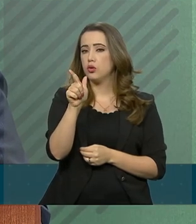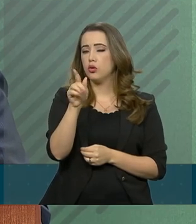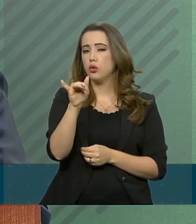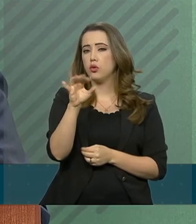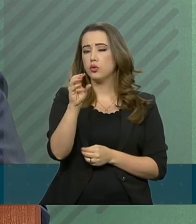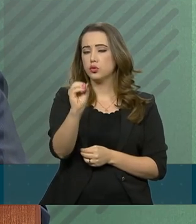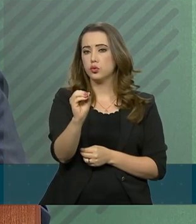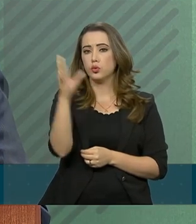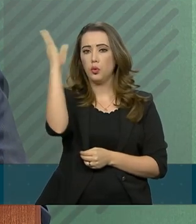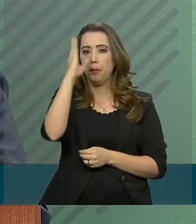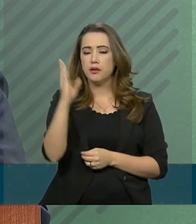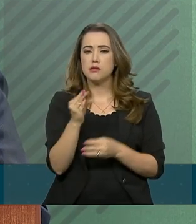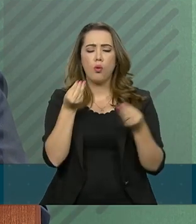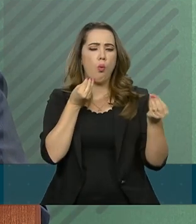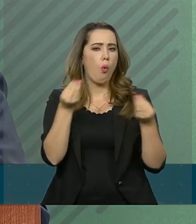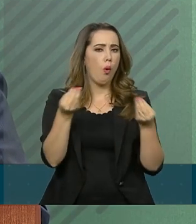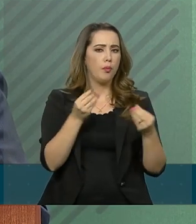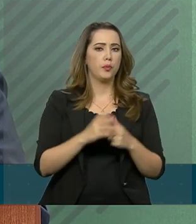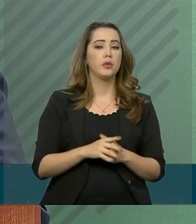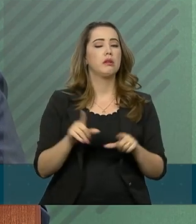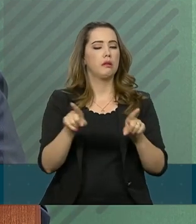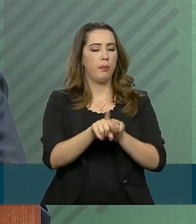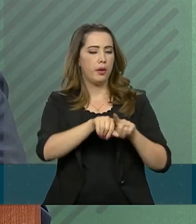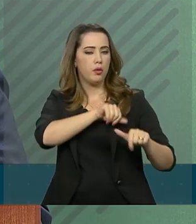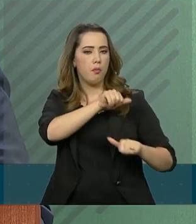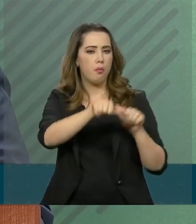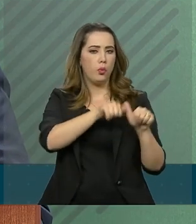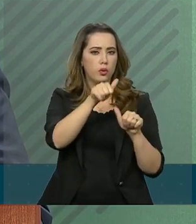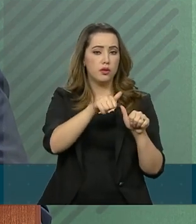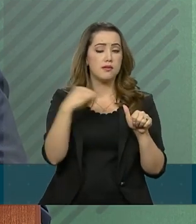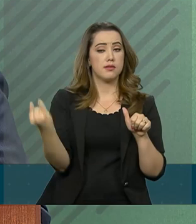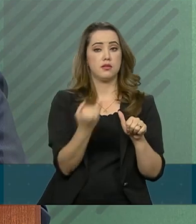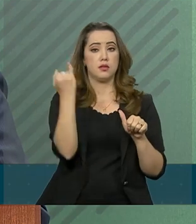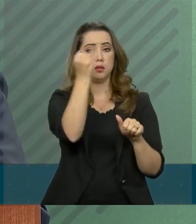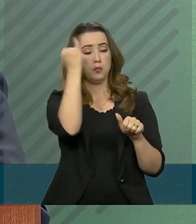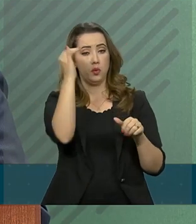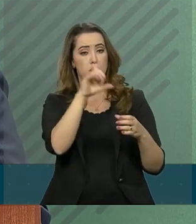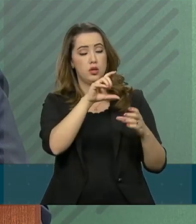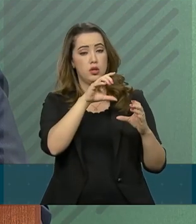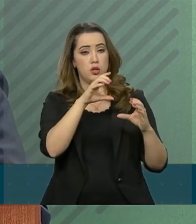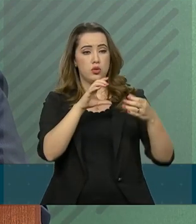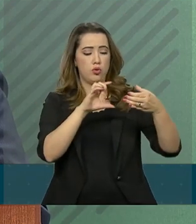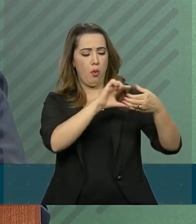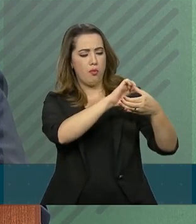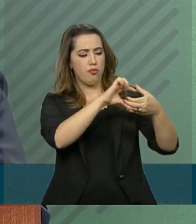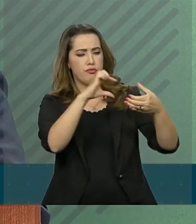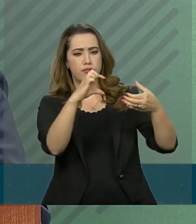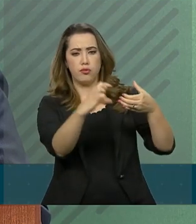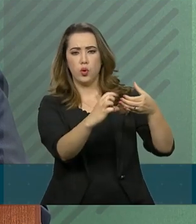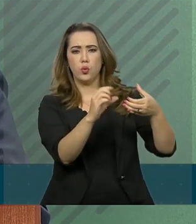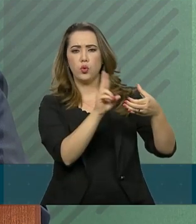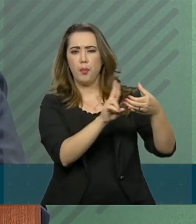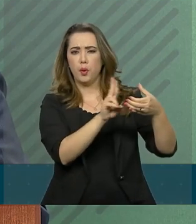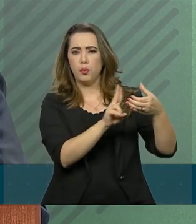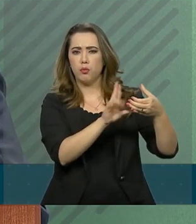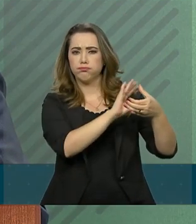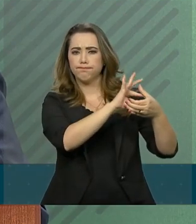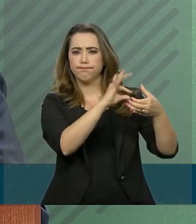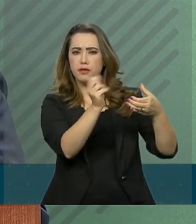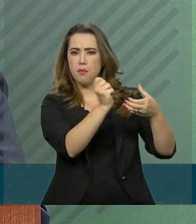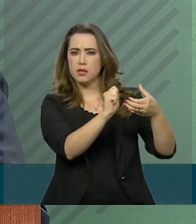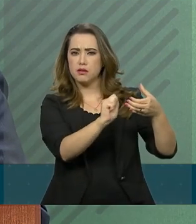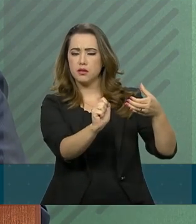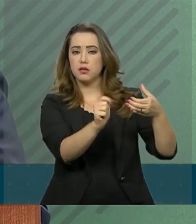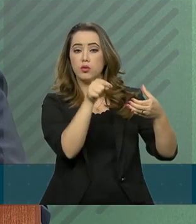O estabelece mudanças importantes na rotulagem com a adoção do uso de